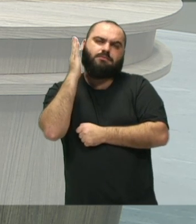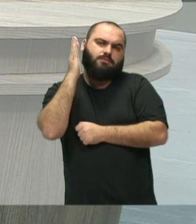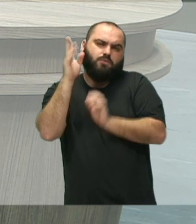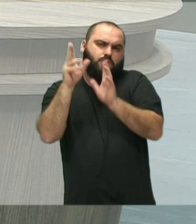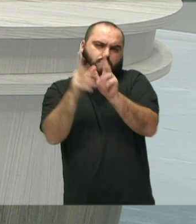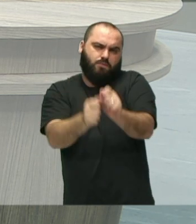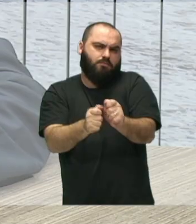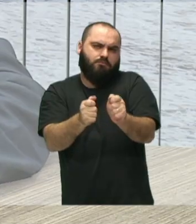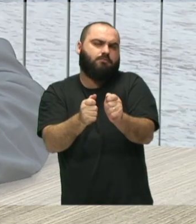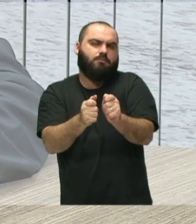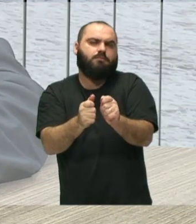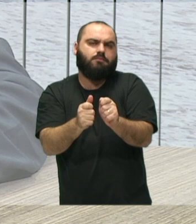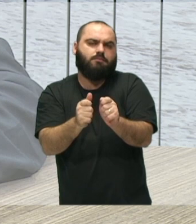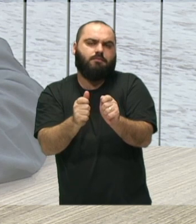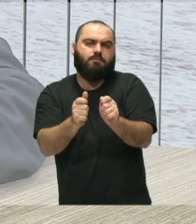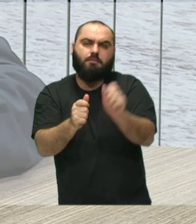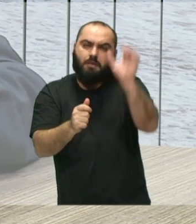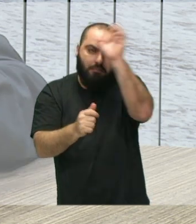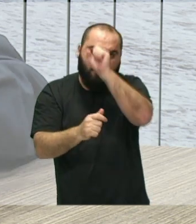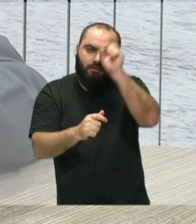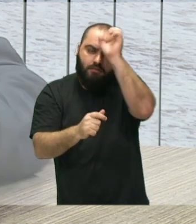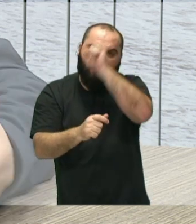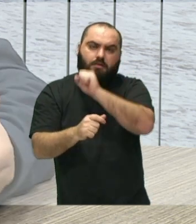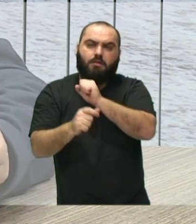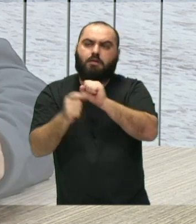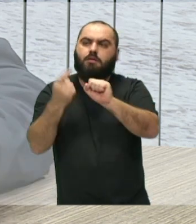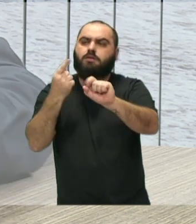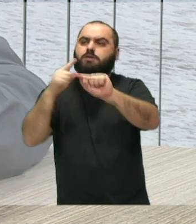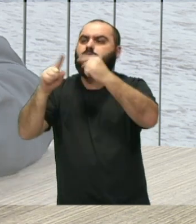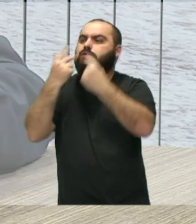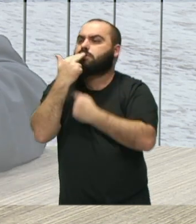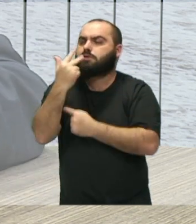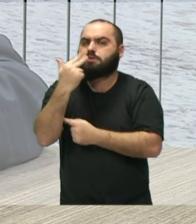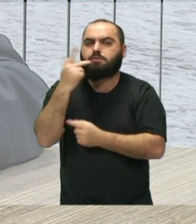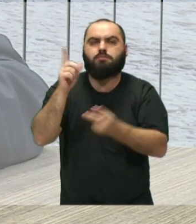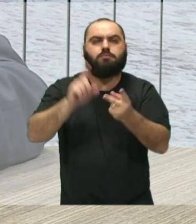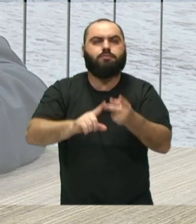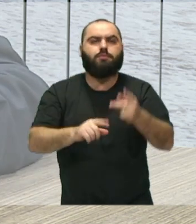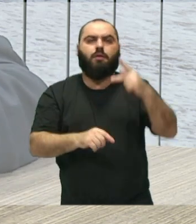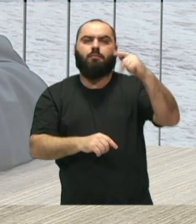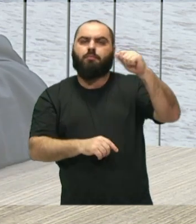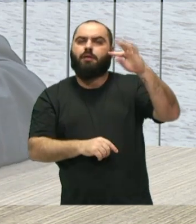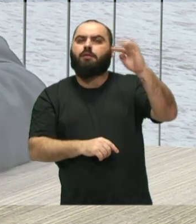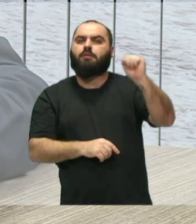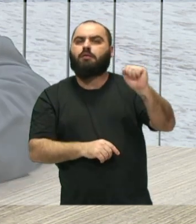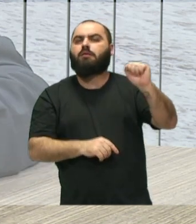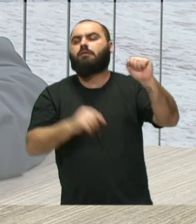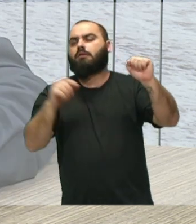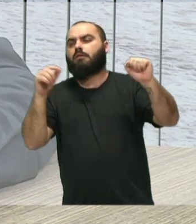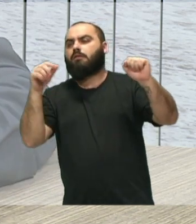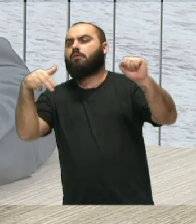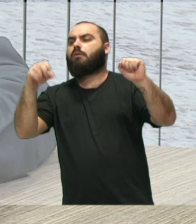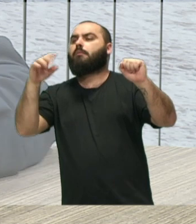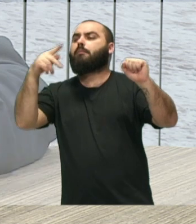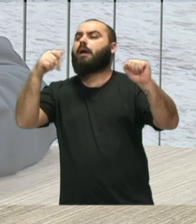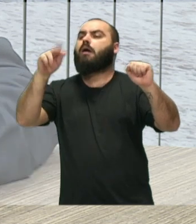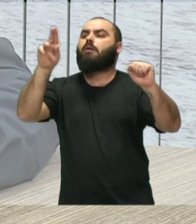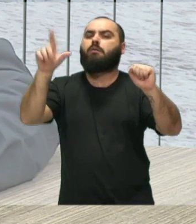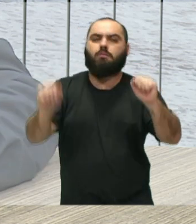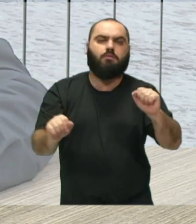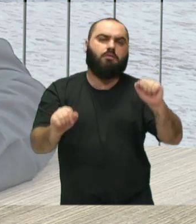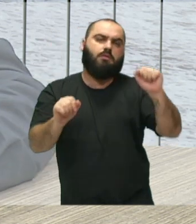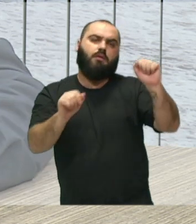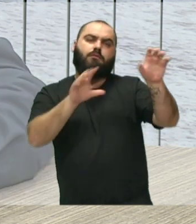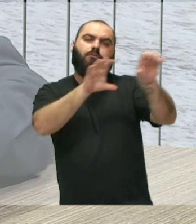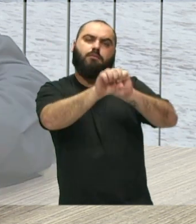mesmo, né, aprender as notas musicais, o pentagrama, as notas na pauta, um pouquinho de formação de escalas, de